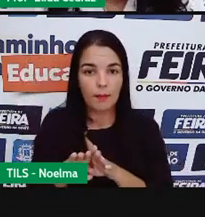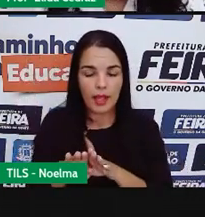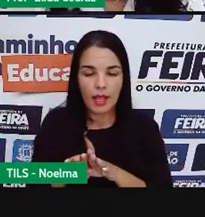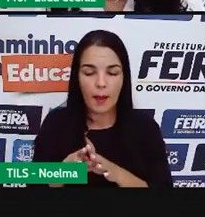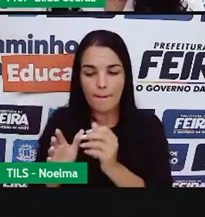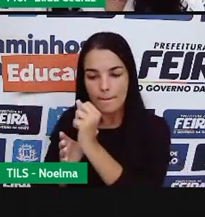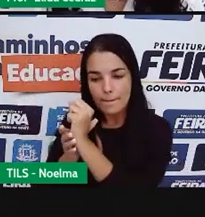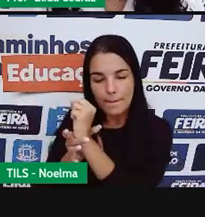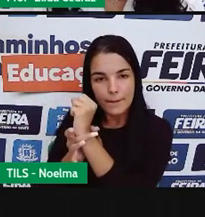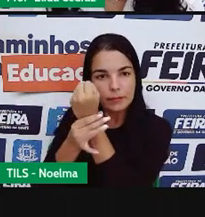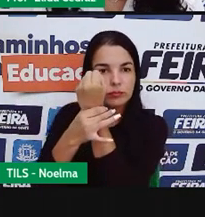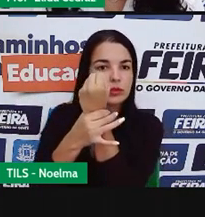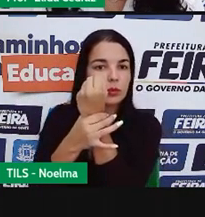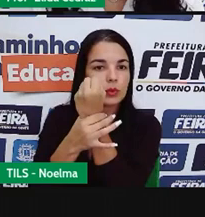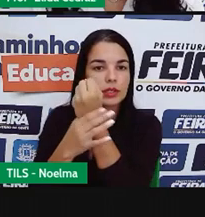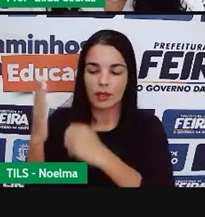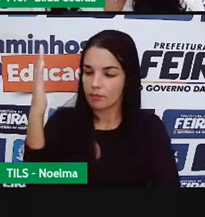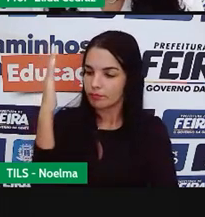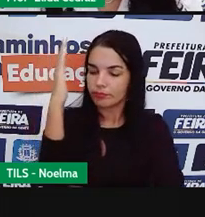município.